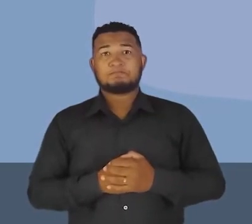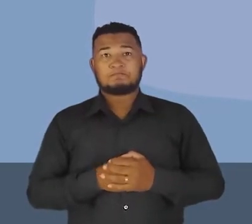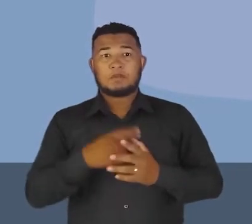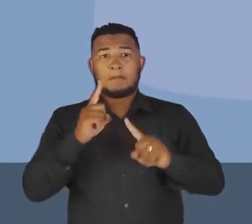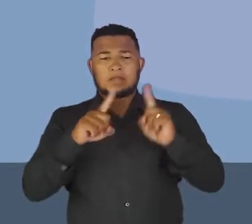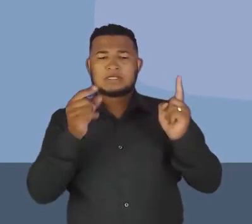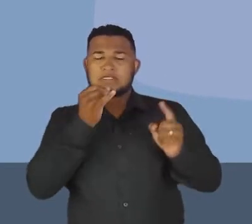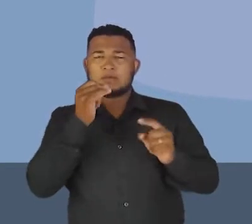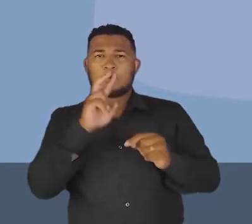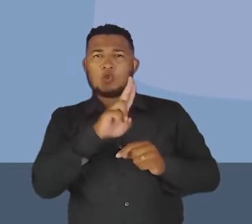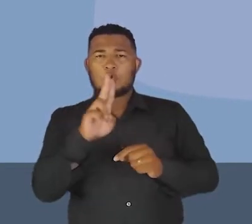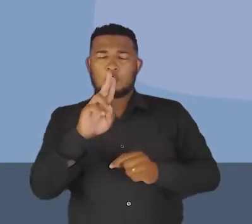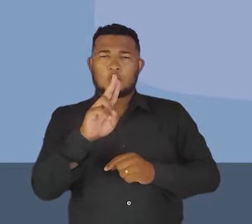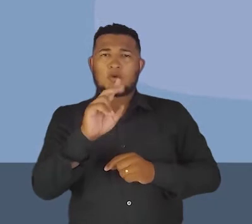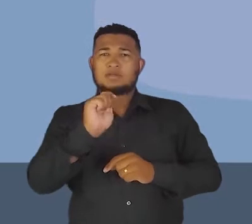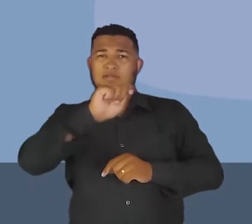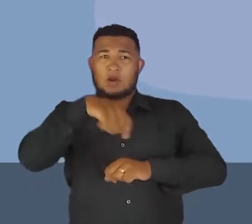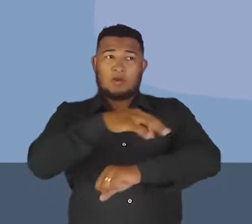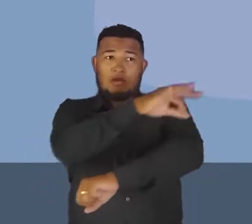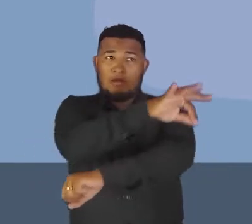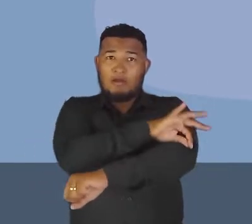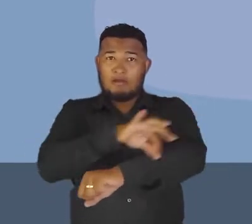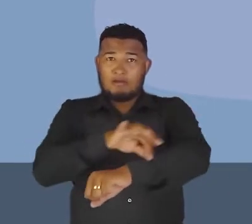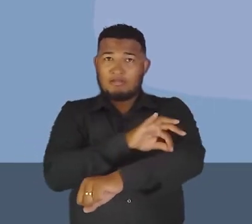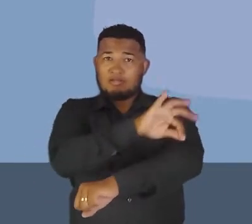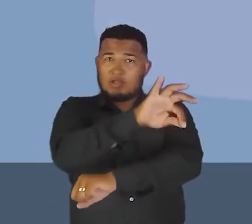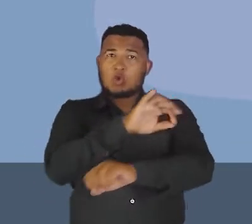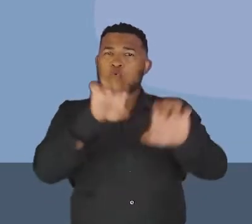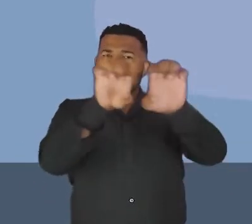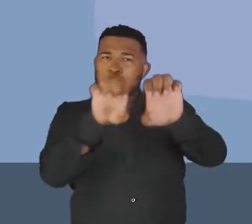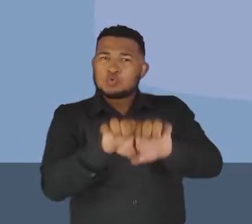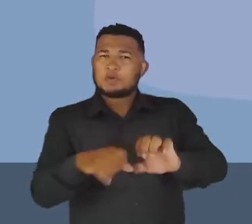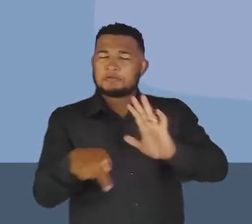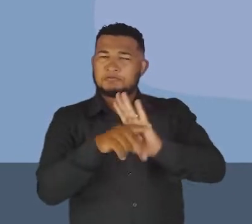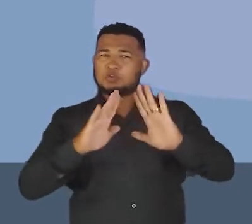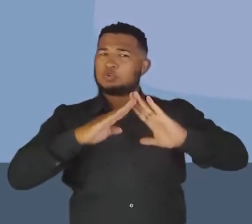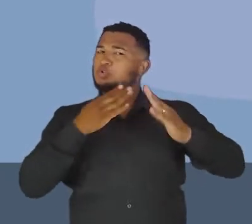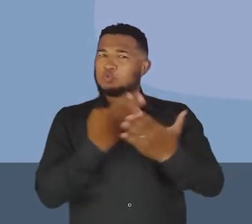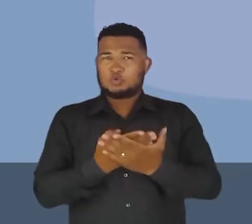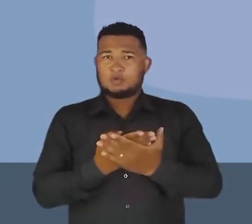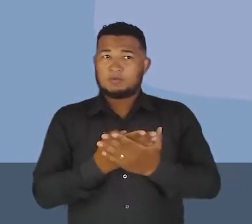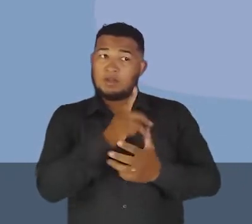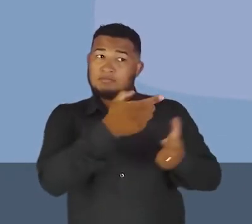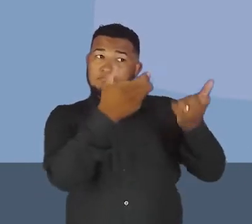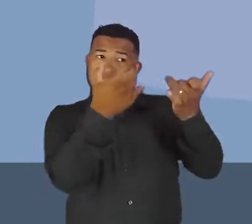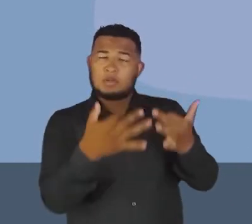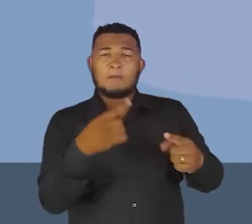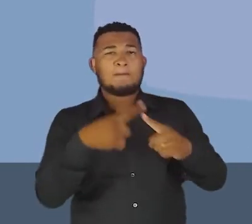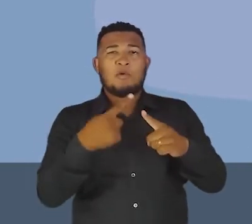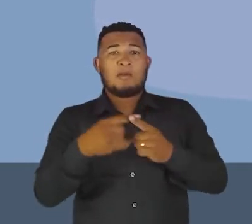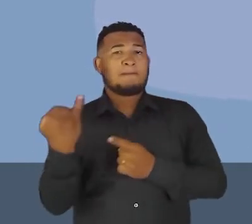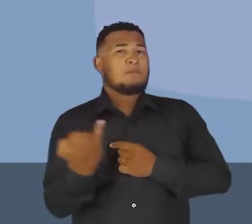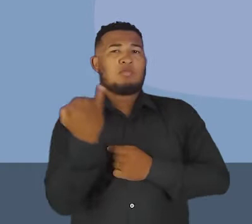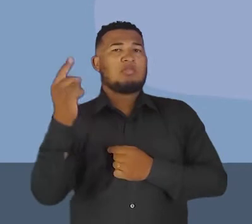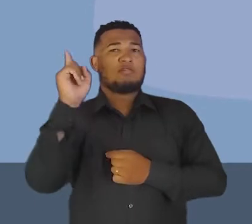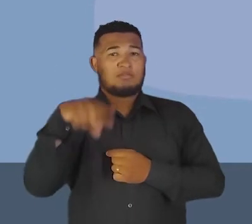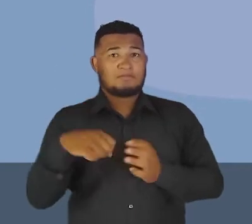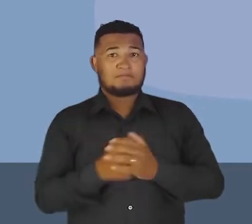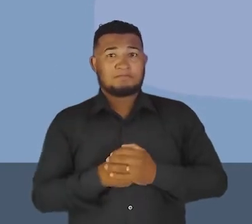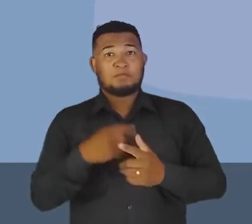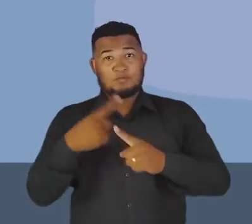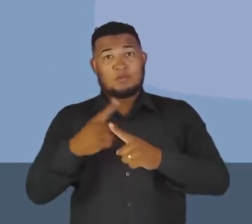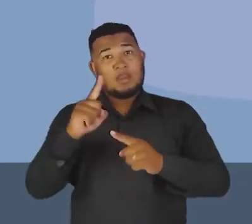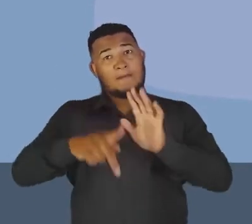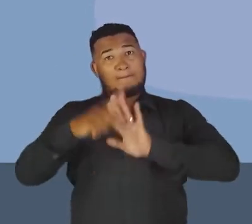é arquitetura escolar, né? A arquitetura escolar, ela vai nos informar, né? Por que que é tão importante? Porque ele é um programa que